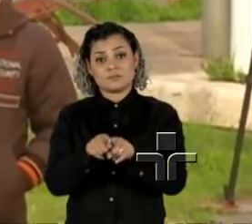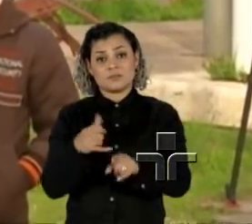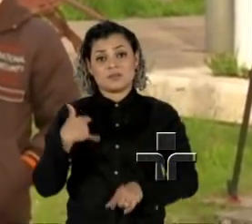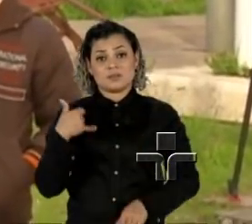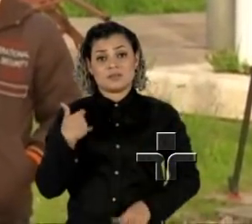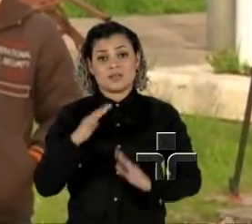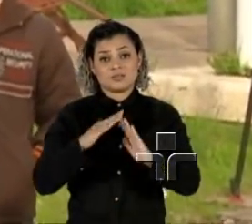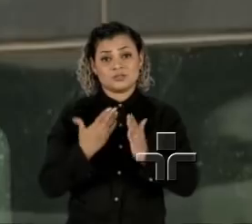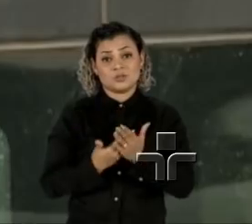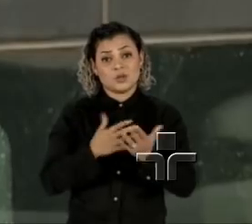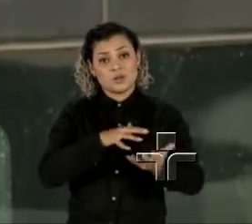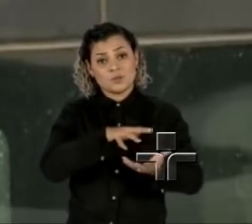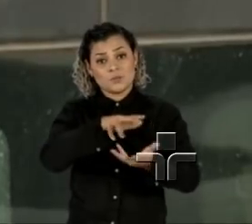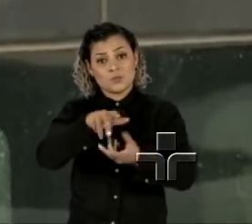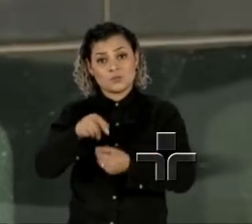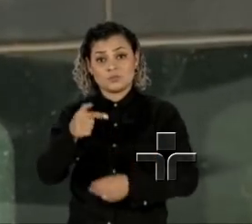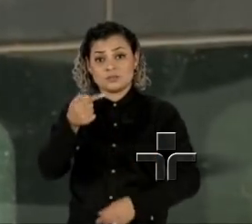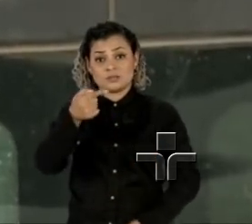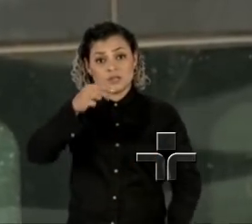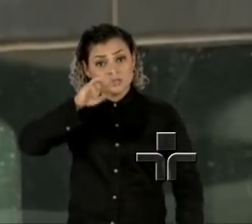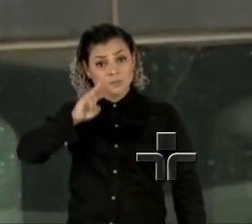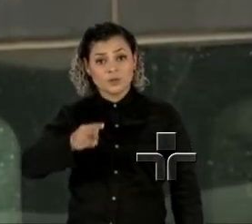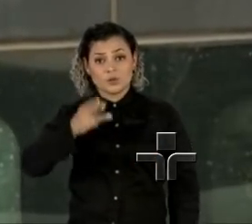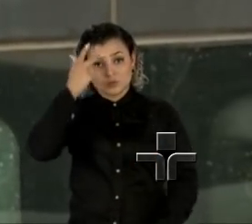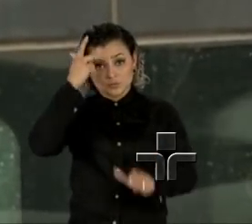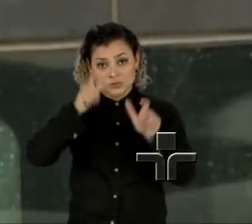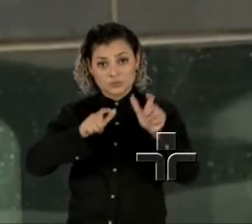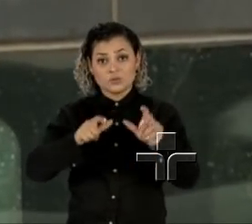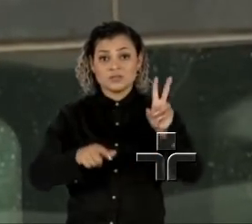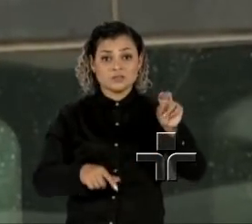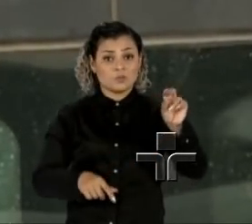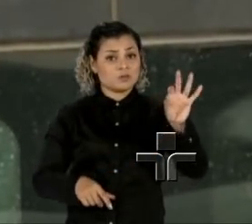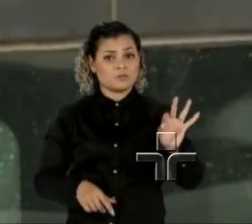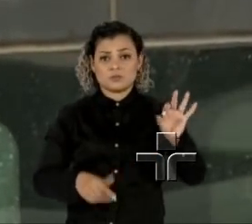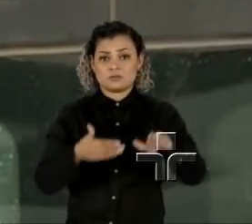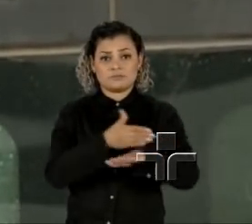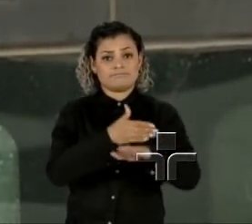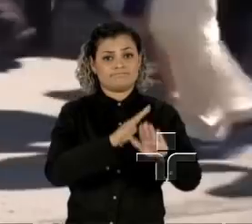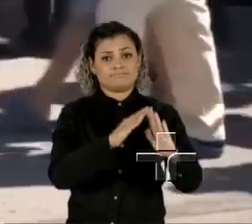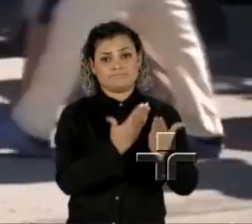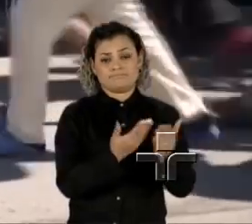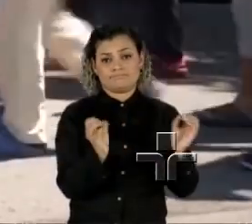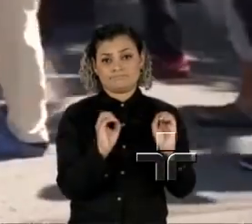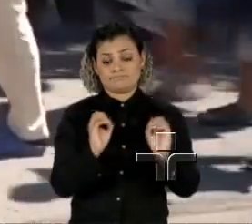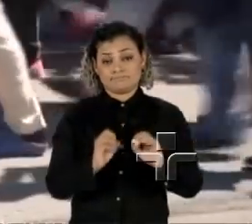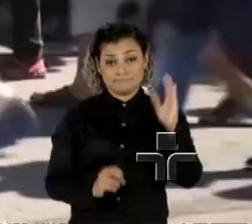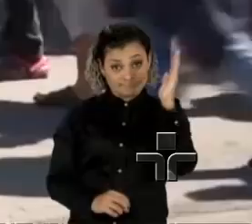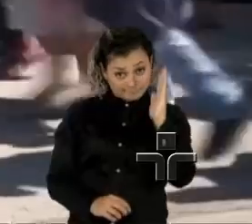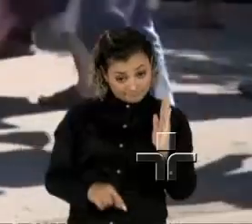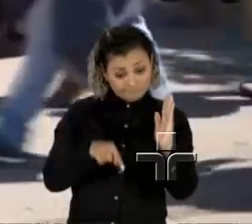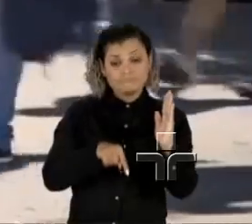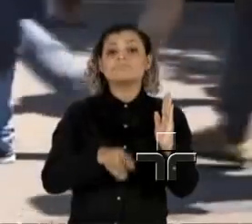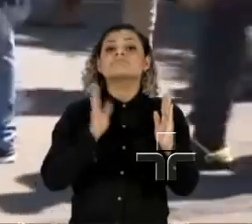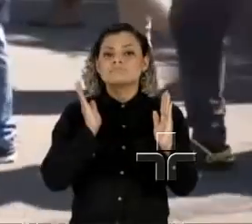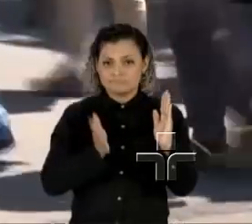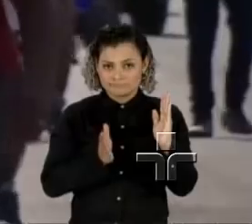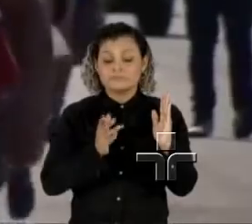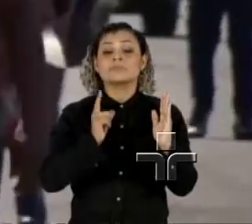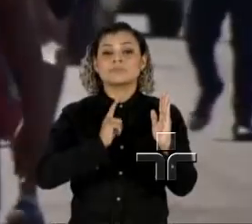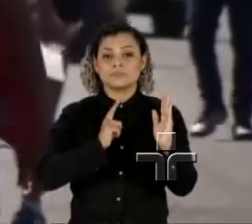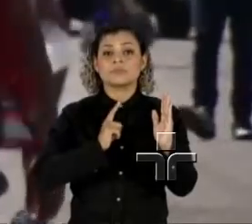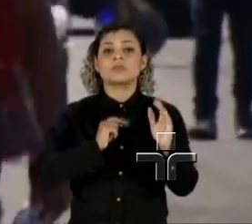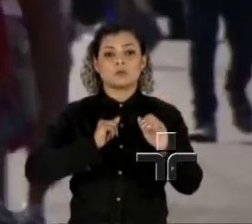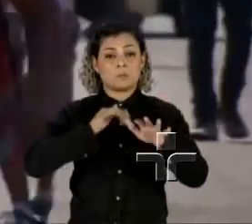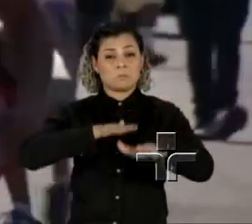idade escolar no mundo. São sete milhões, sendo que a metade não frequenta a escola. No Brasil, segundo o relatório, existe um